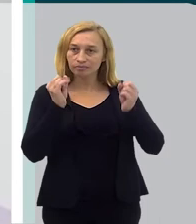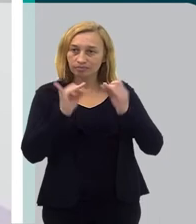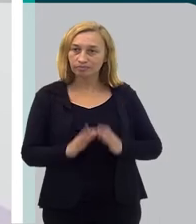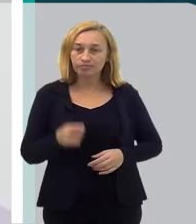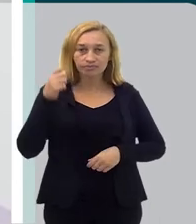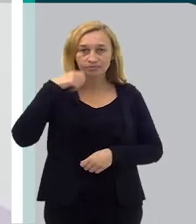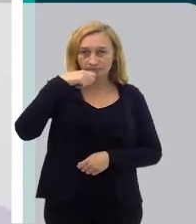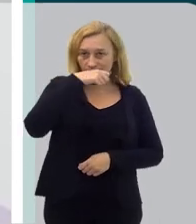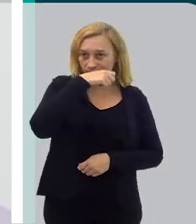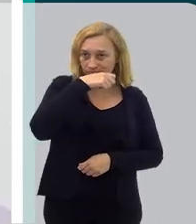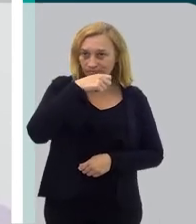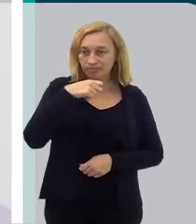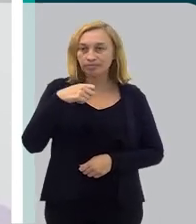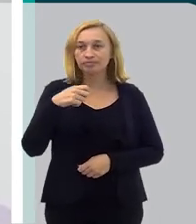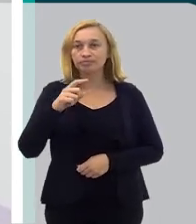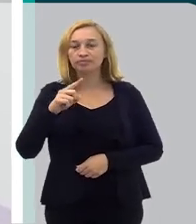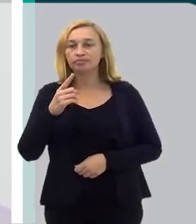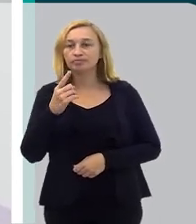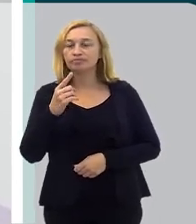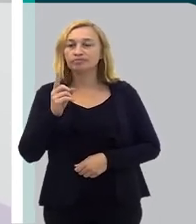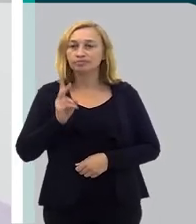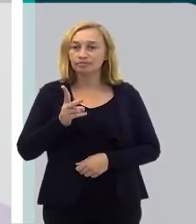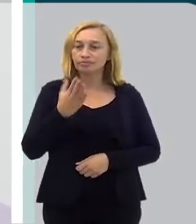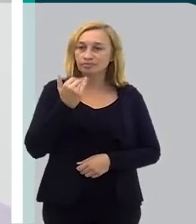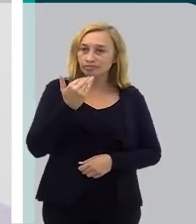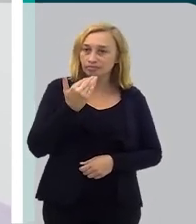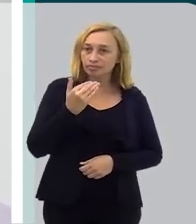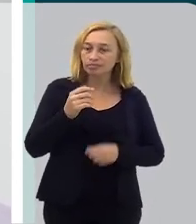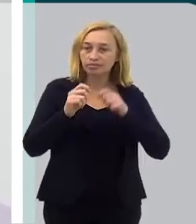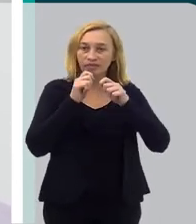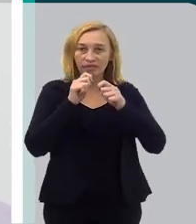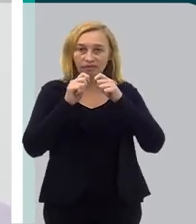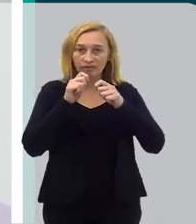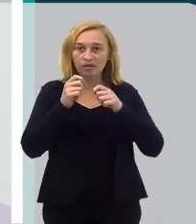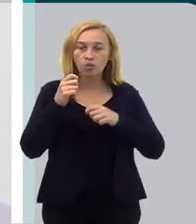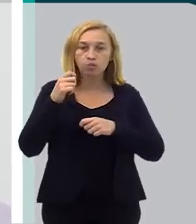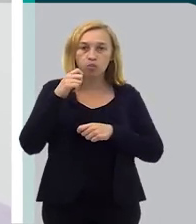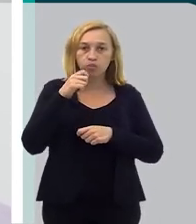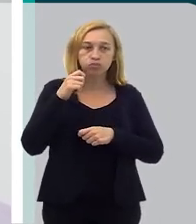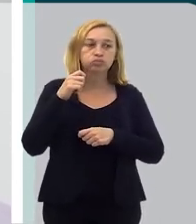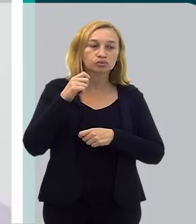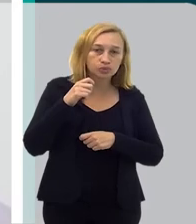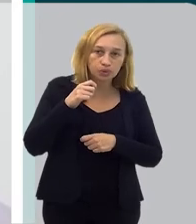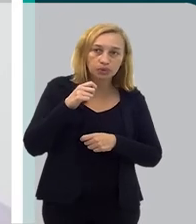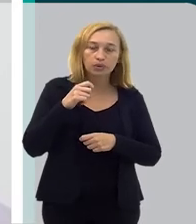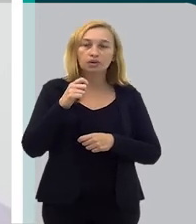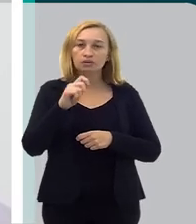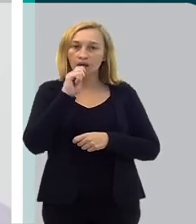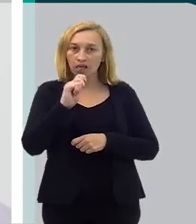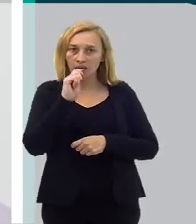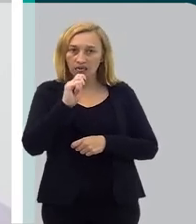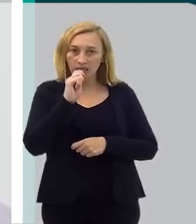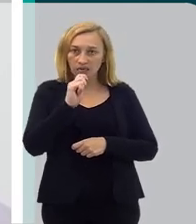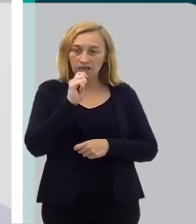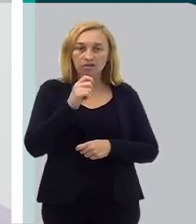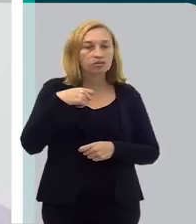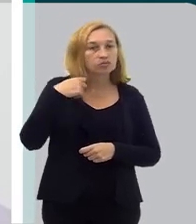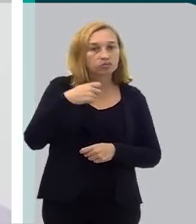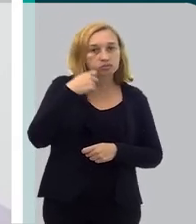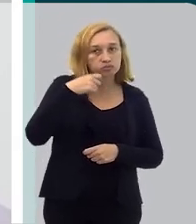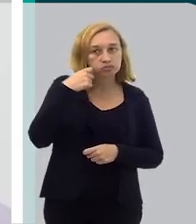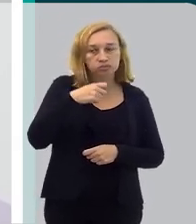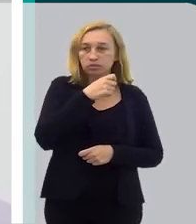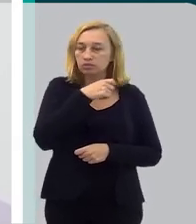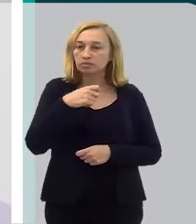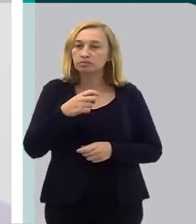expliquei. Escovando os dentes sempre após as refeições, usando o fio dental, enxaguatório bucal, escovando a língua, toda a